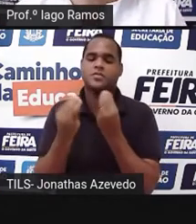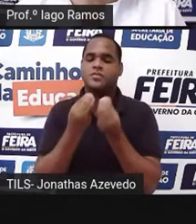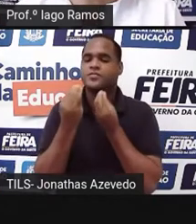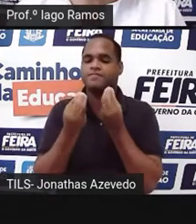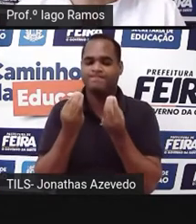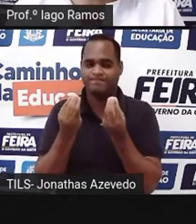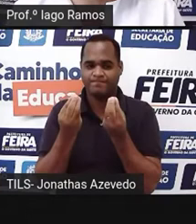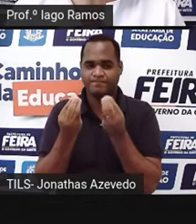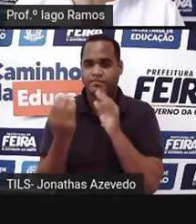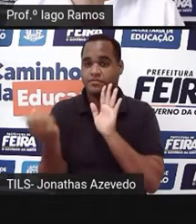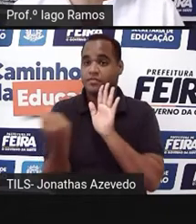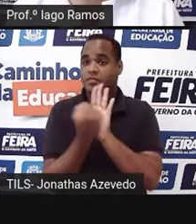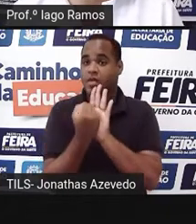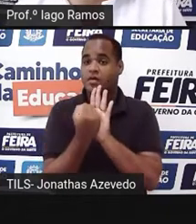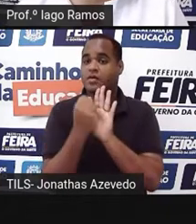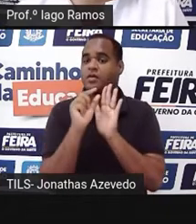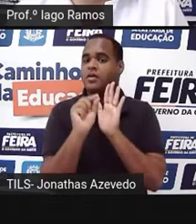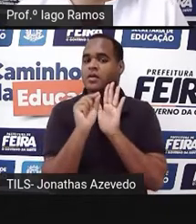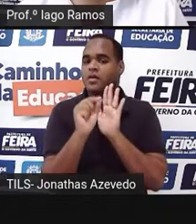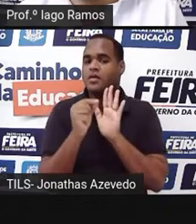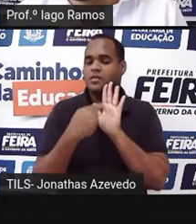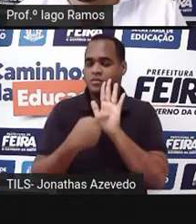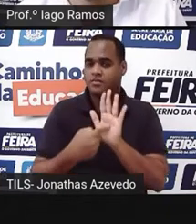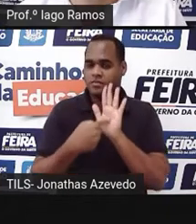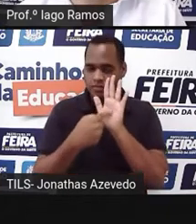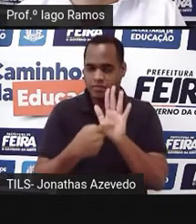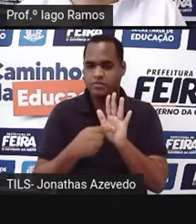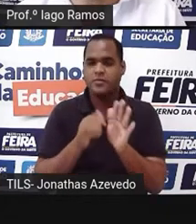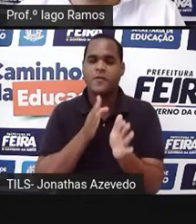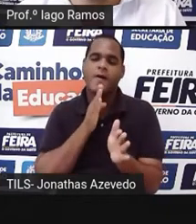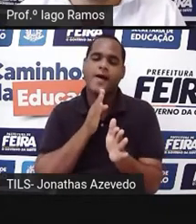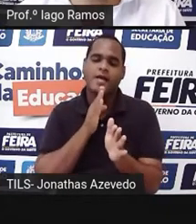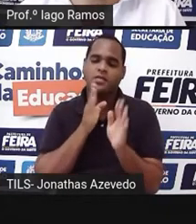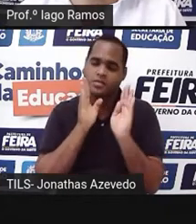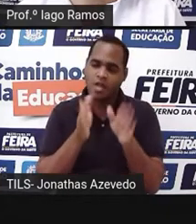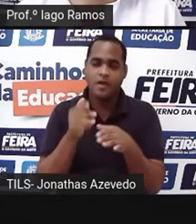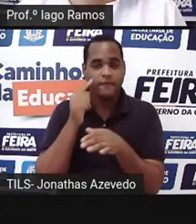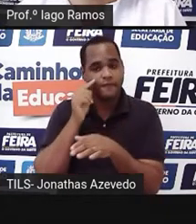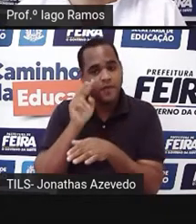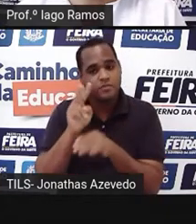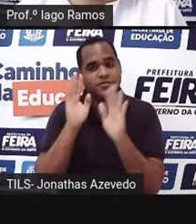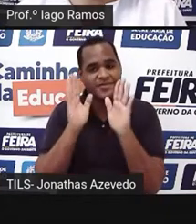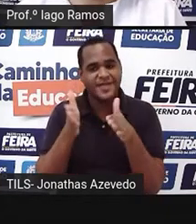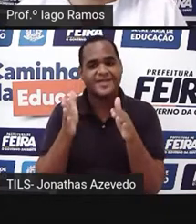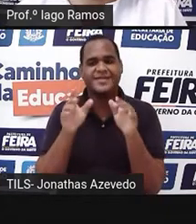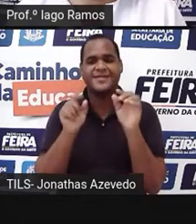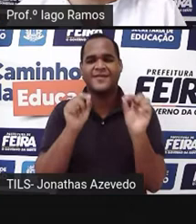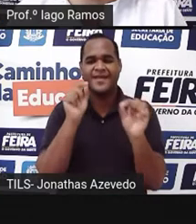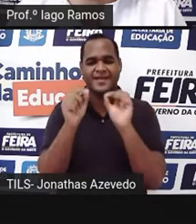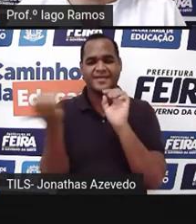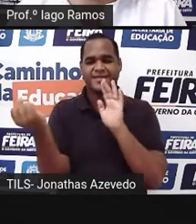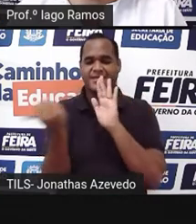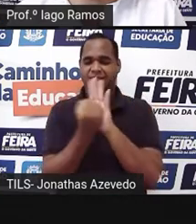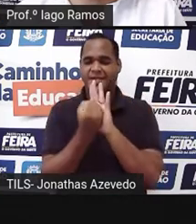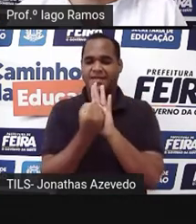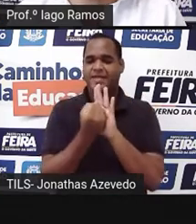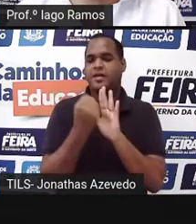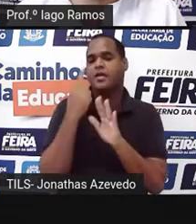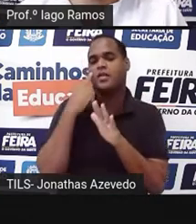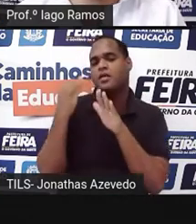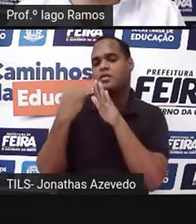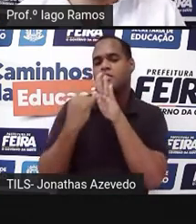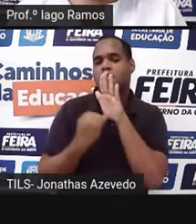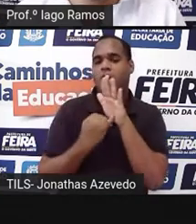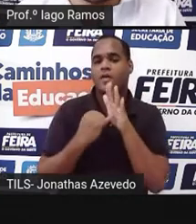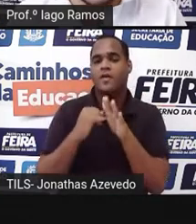a logomarca, como eu disse, a gente já conhece, já deve ter visto, tá? É a logomarca dessa instituição